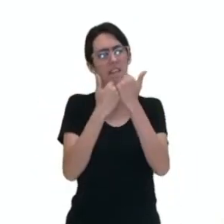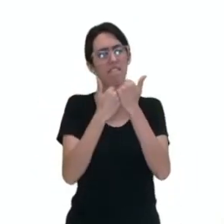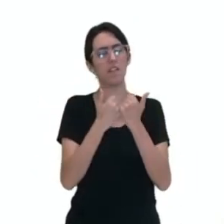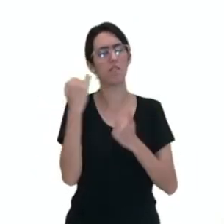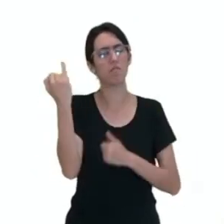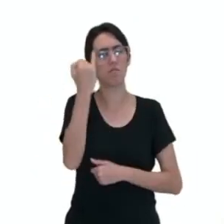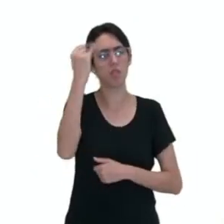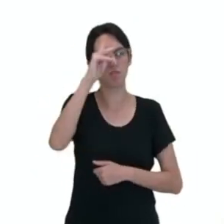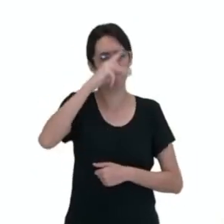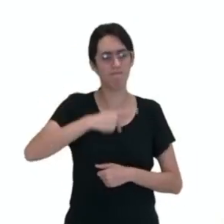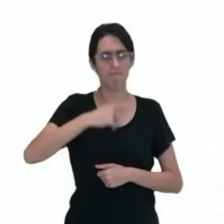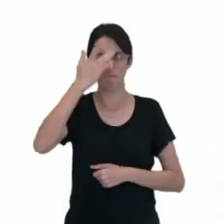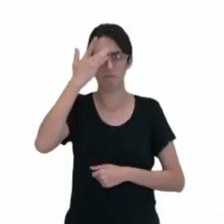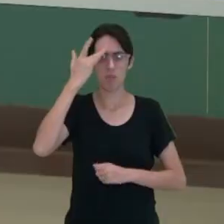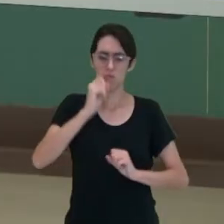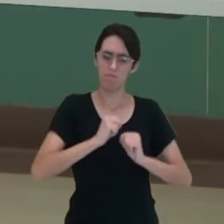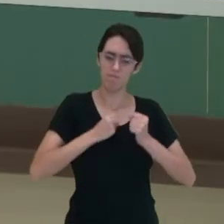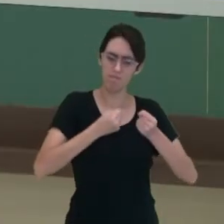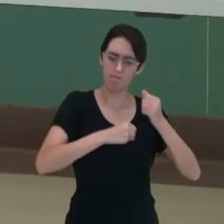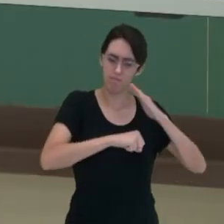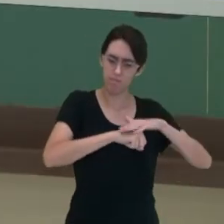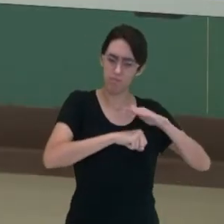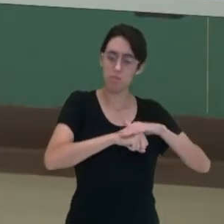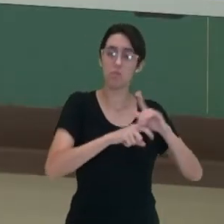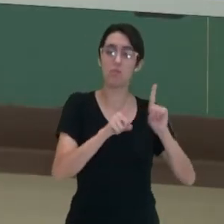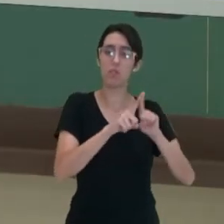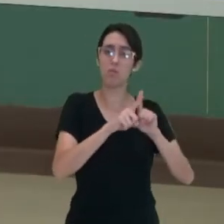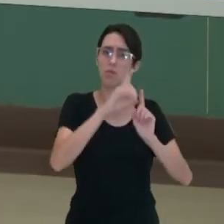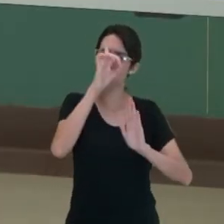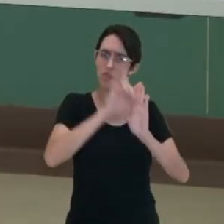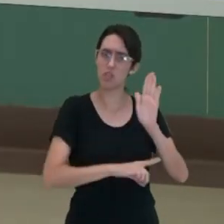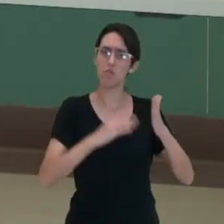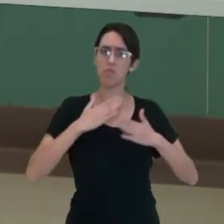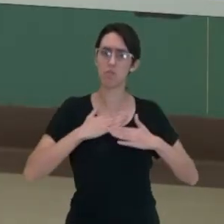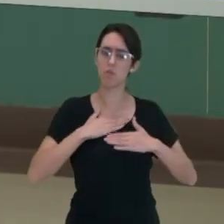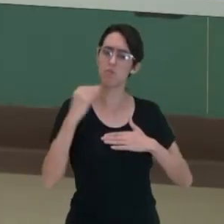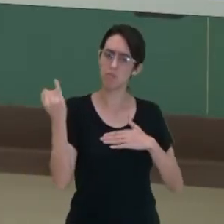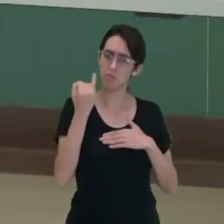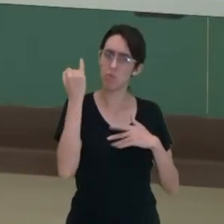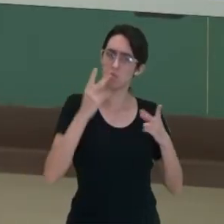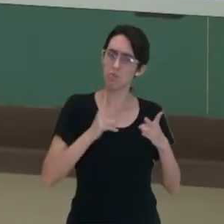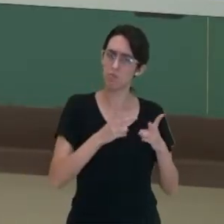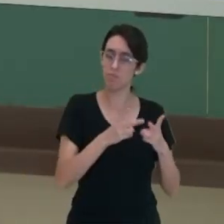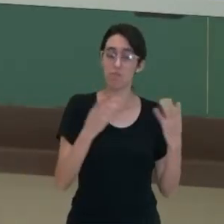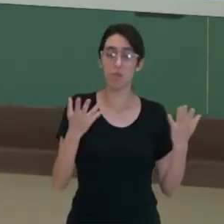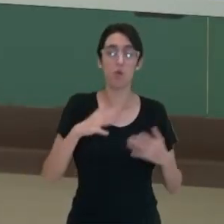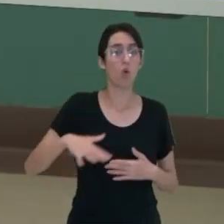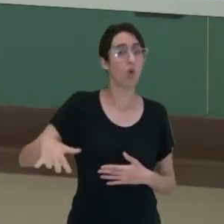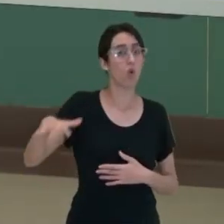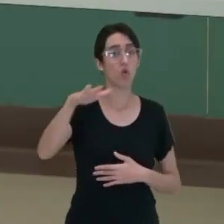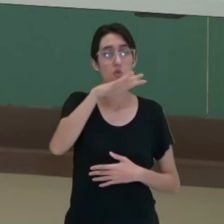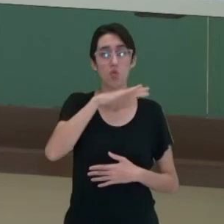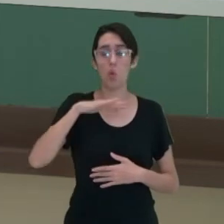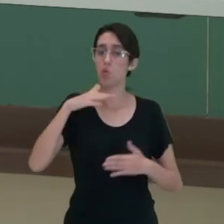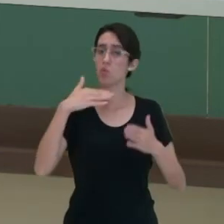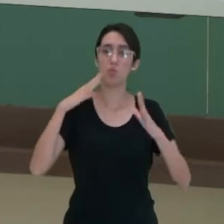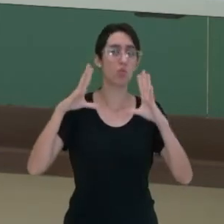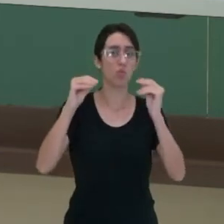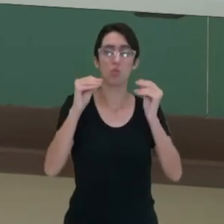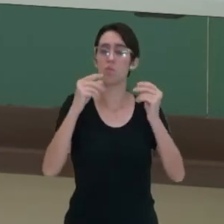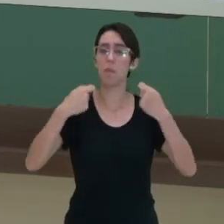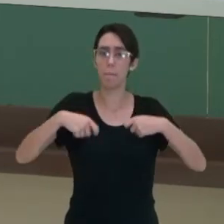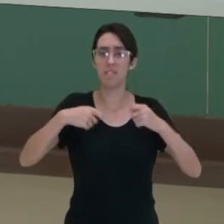autonomia humana e a preservação da dignidade idêntica para todos sem qualquer